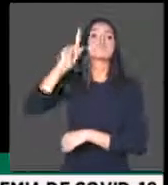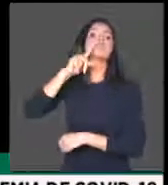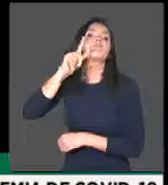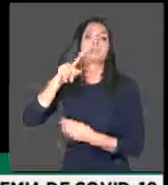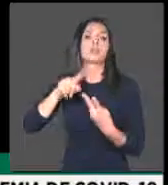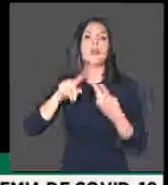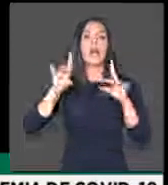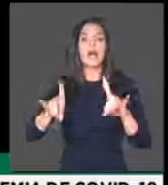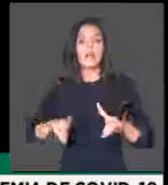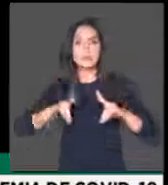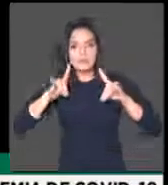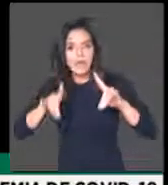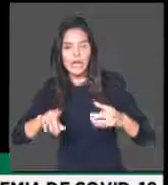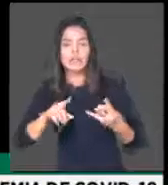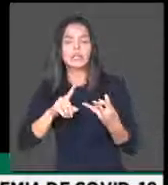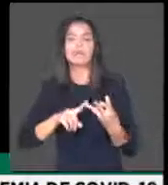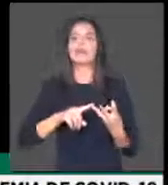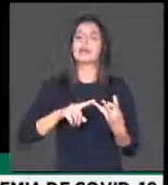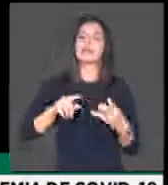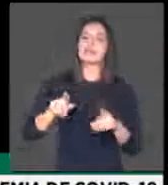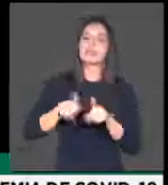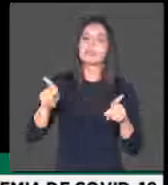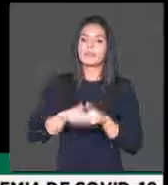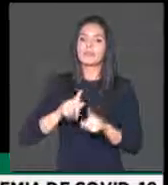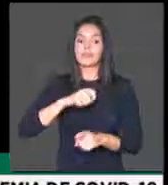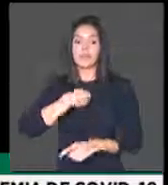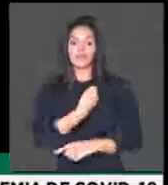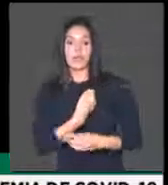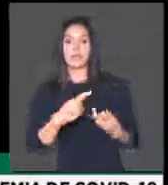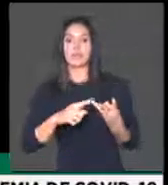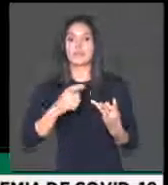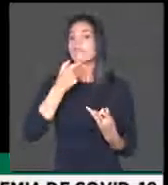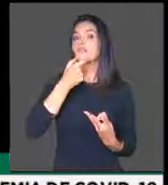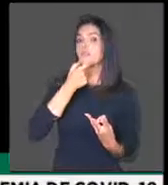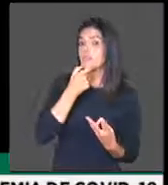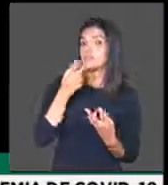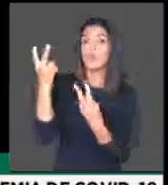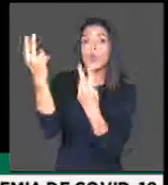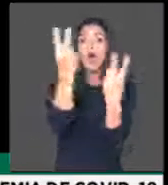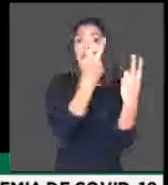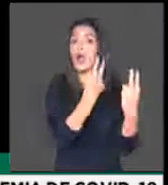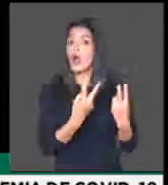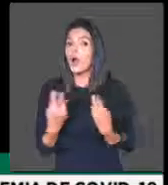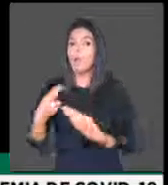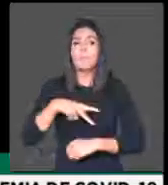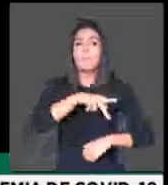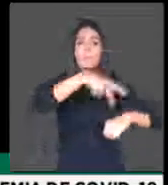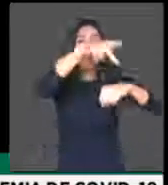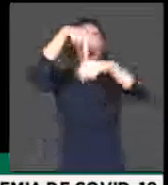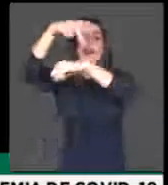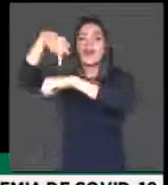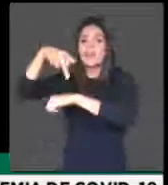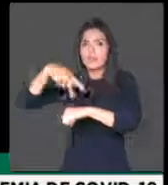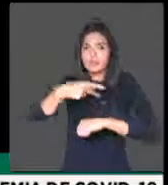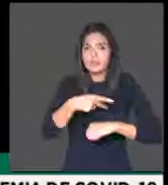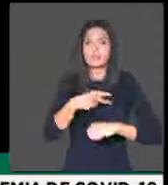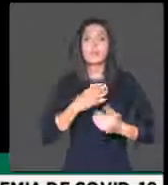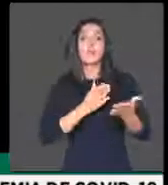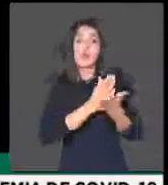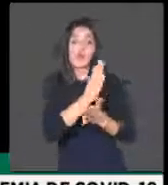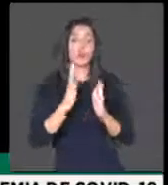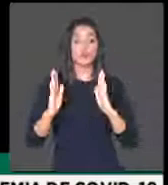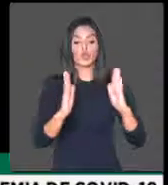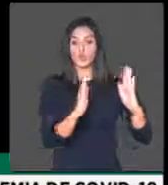Austrália, na Espanha, na Inglaterra, portanto foi uma medida feita em vários países que